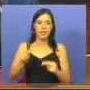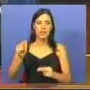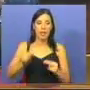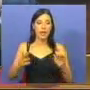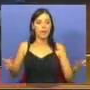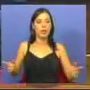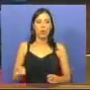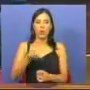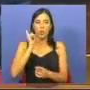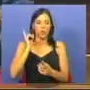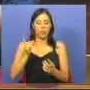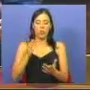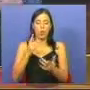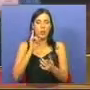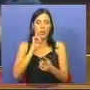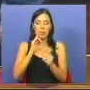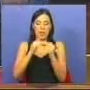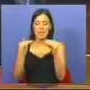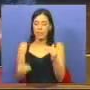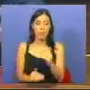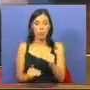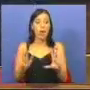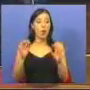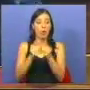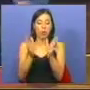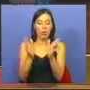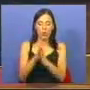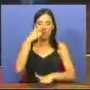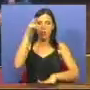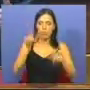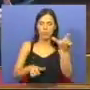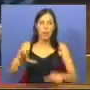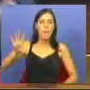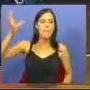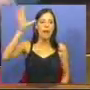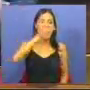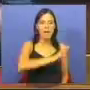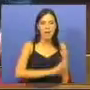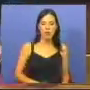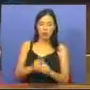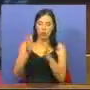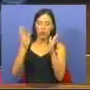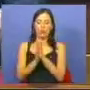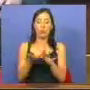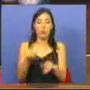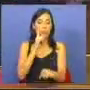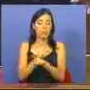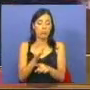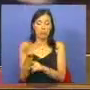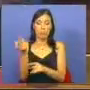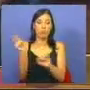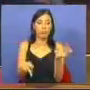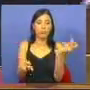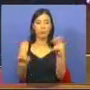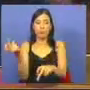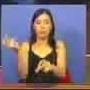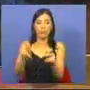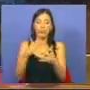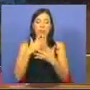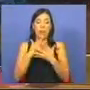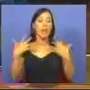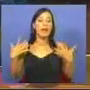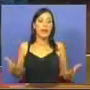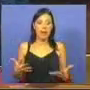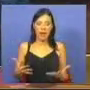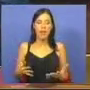isto não é um caso de sumenos quanto todos os povos, populações e países onde esses factos estão a dar e em grande